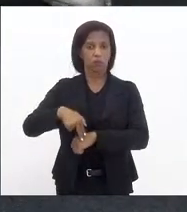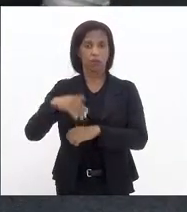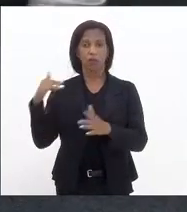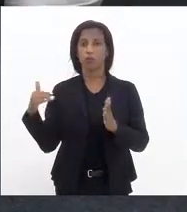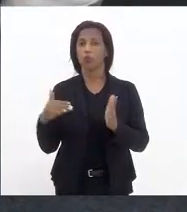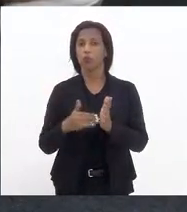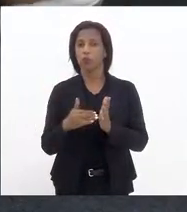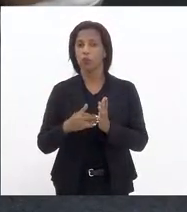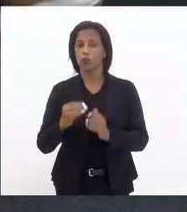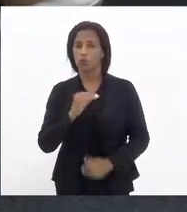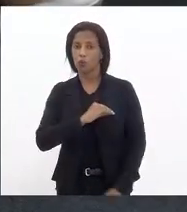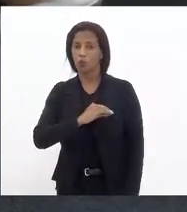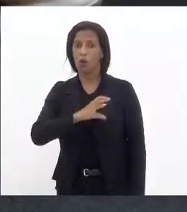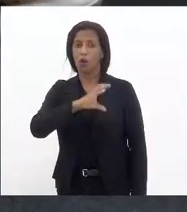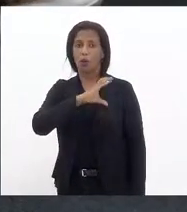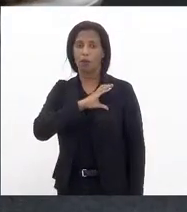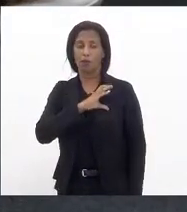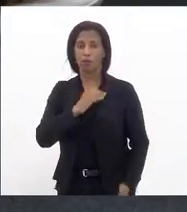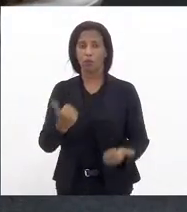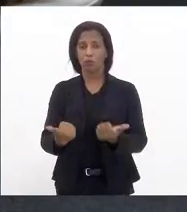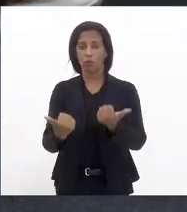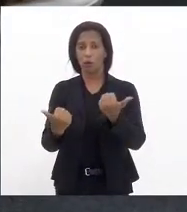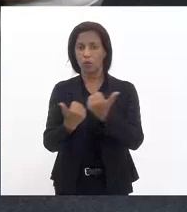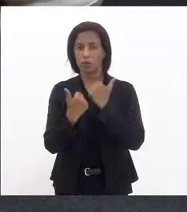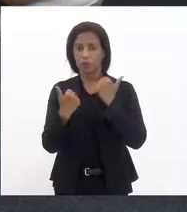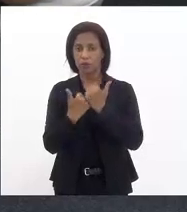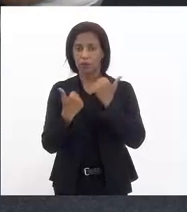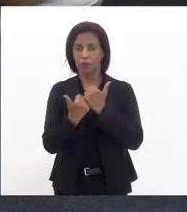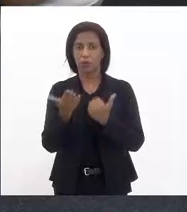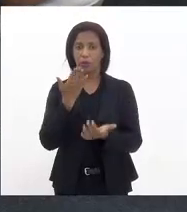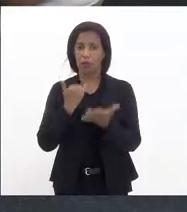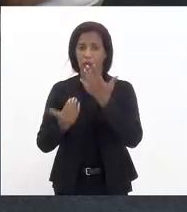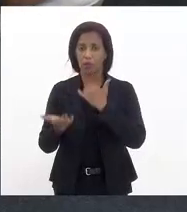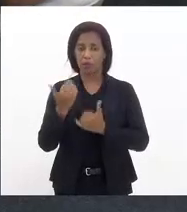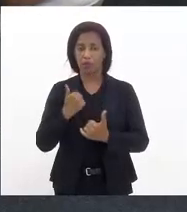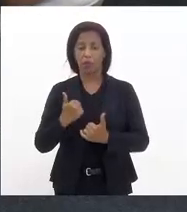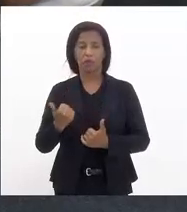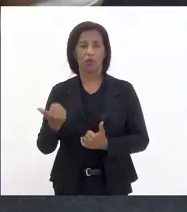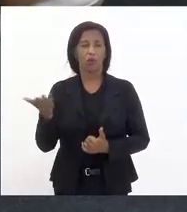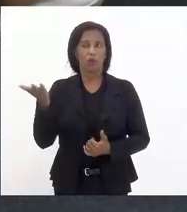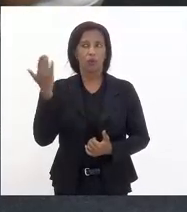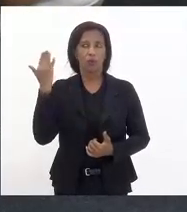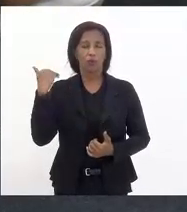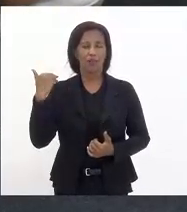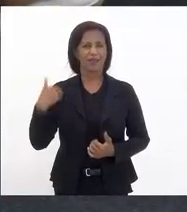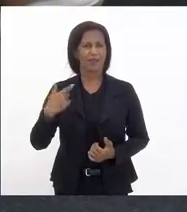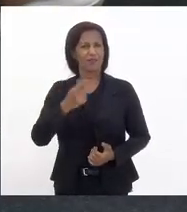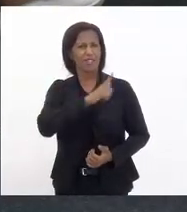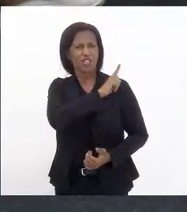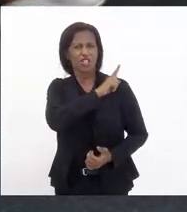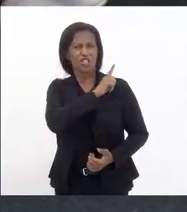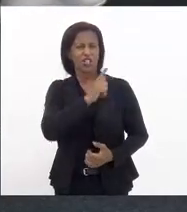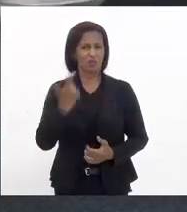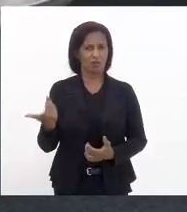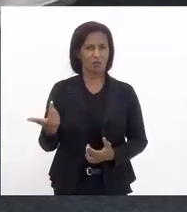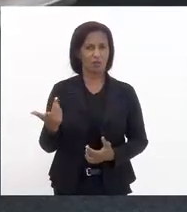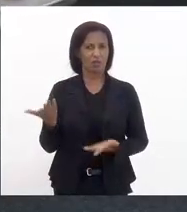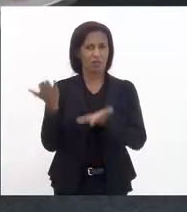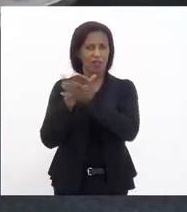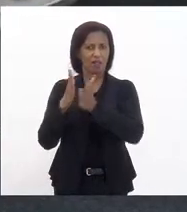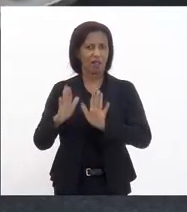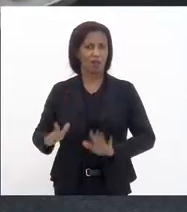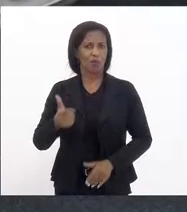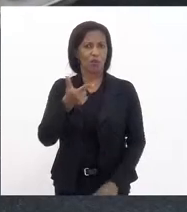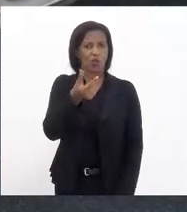último aumento do auxílio do vaga alimentação foi dado na minha gestão que se encerrou em